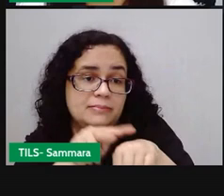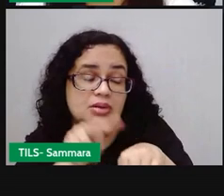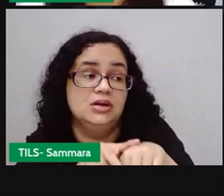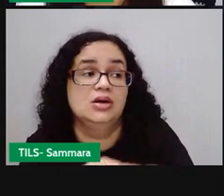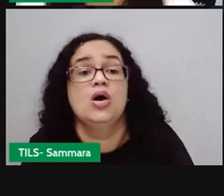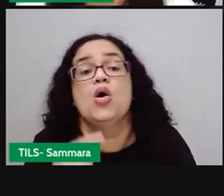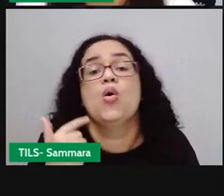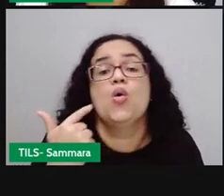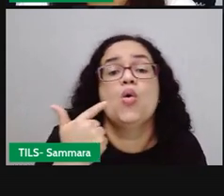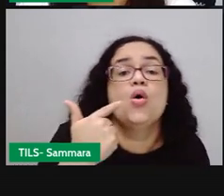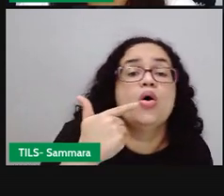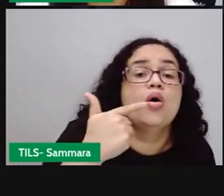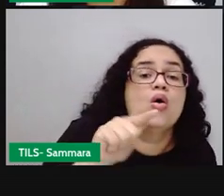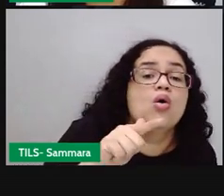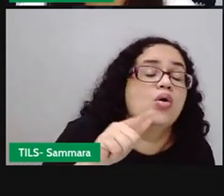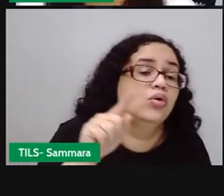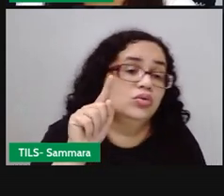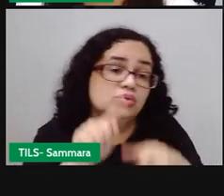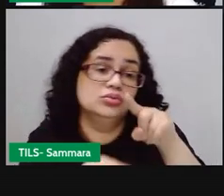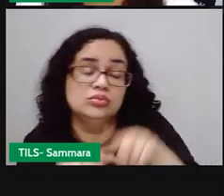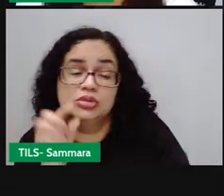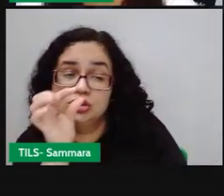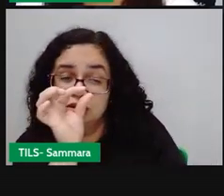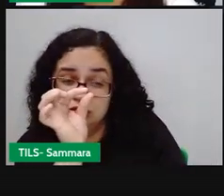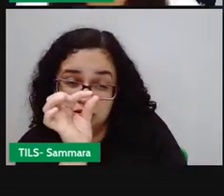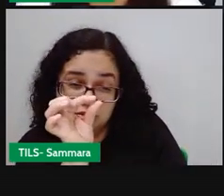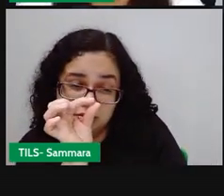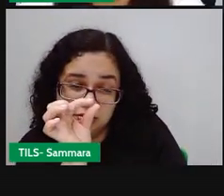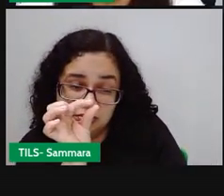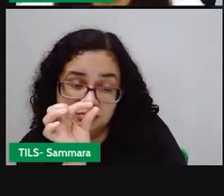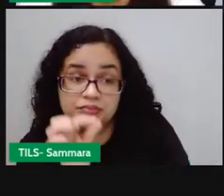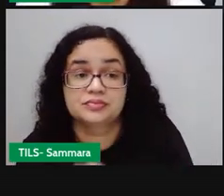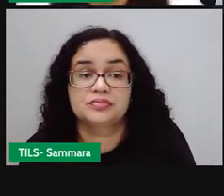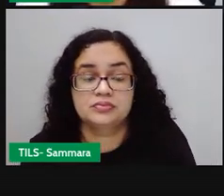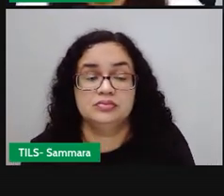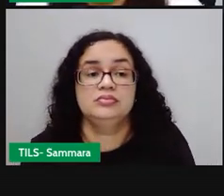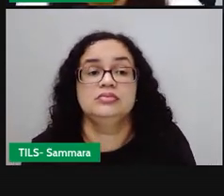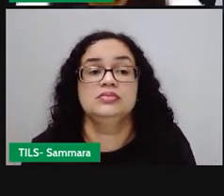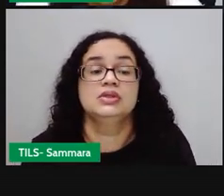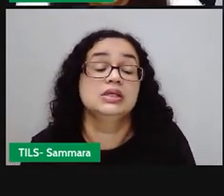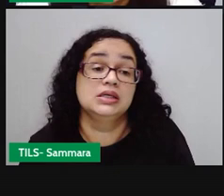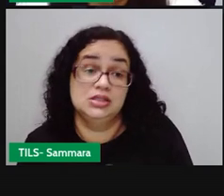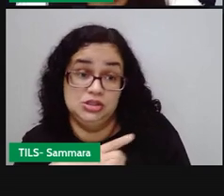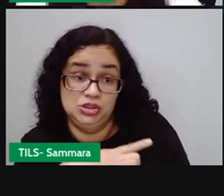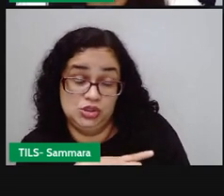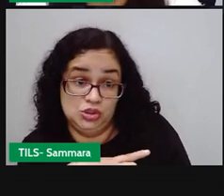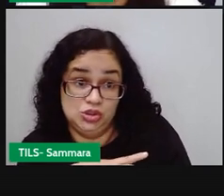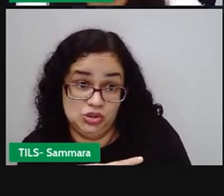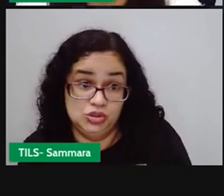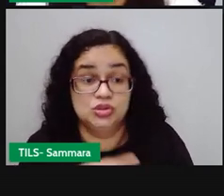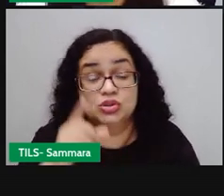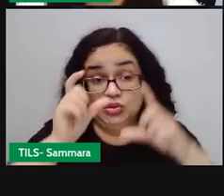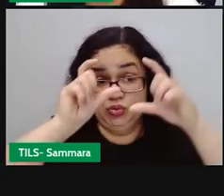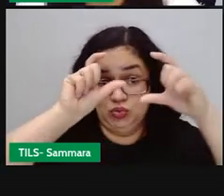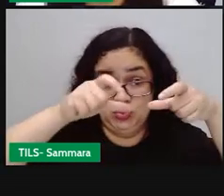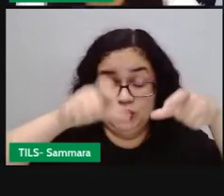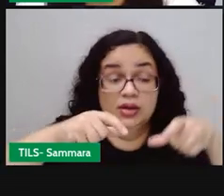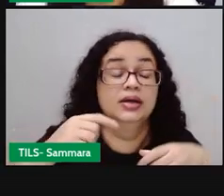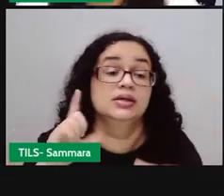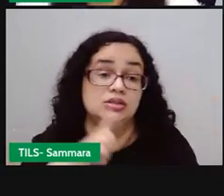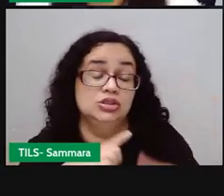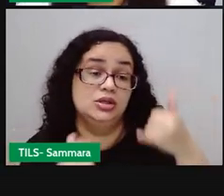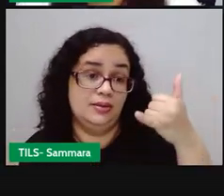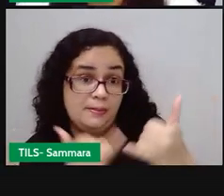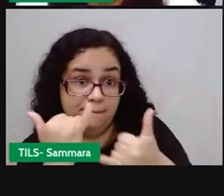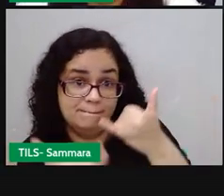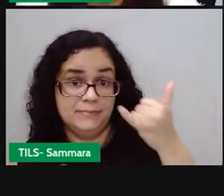Utilizava um outro objeto pequenininho, ali que estava à nossa disposição, né? No lugar onde a gente estivesse brincando.